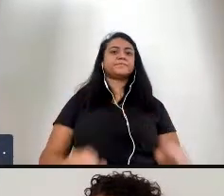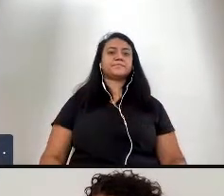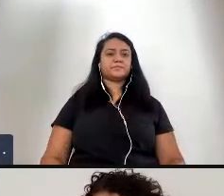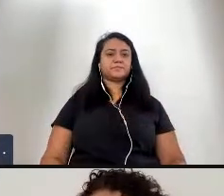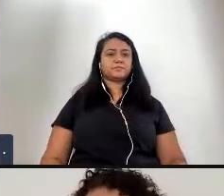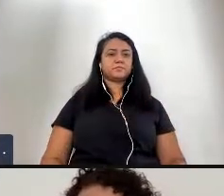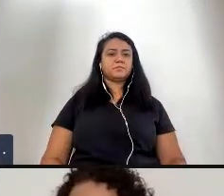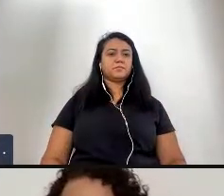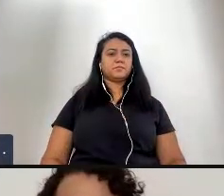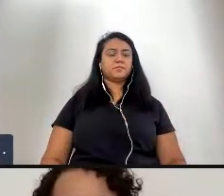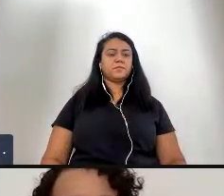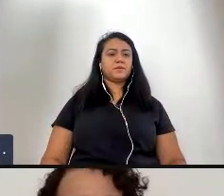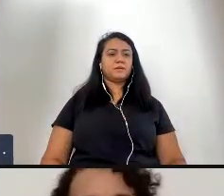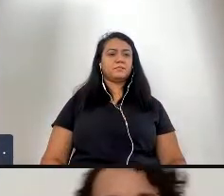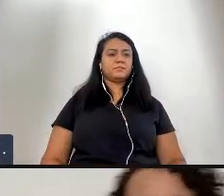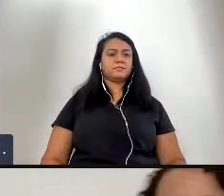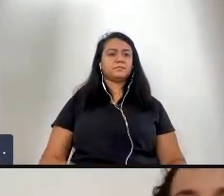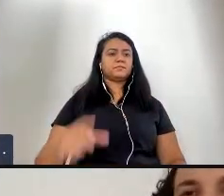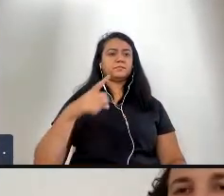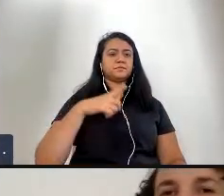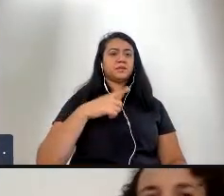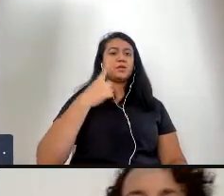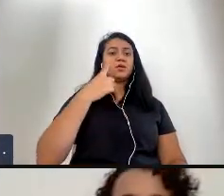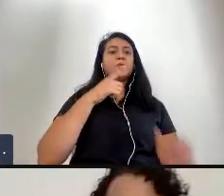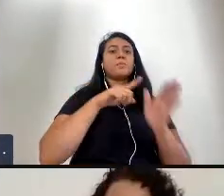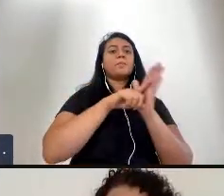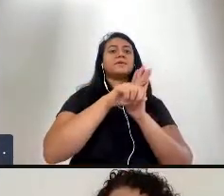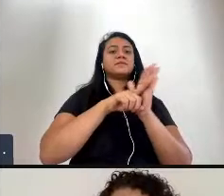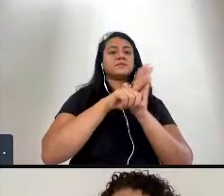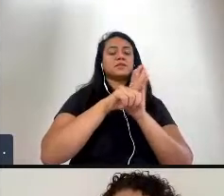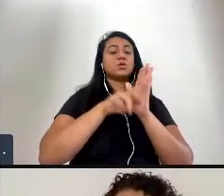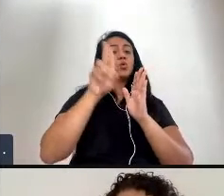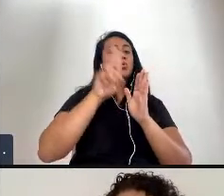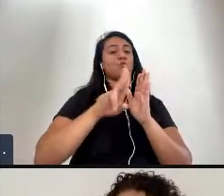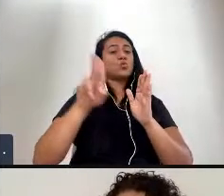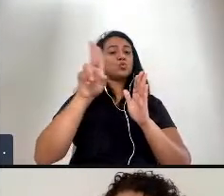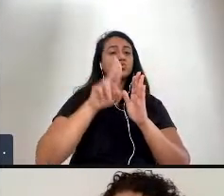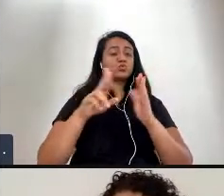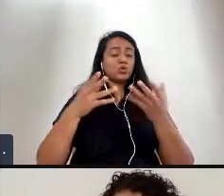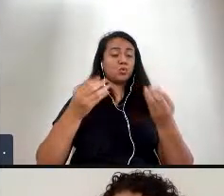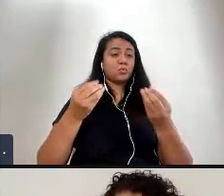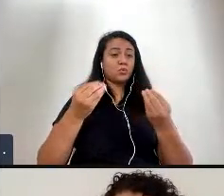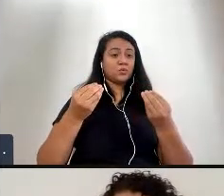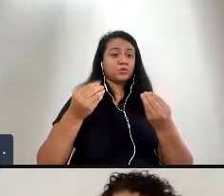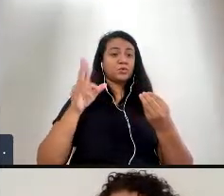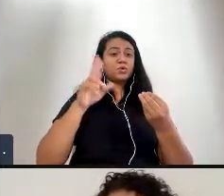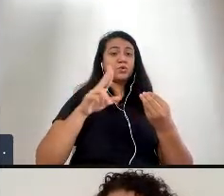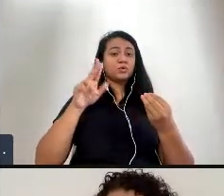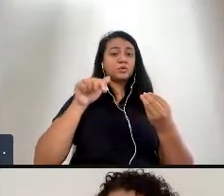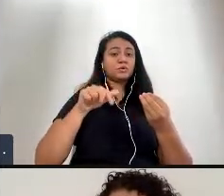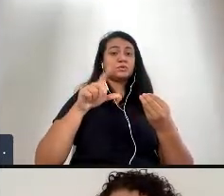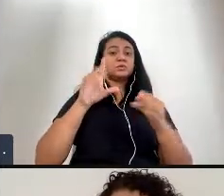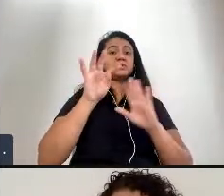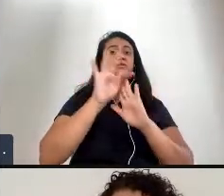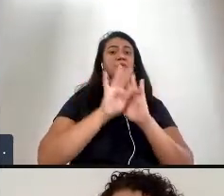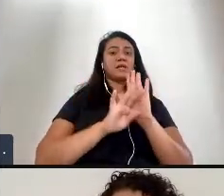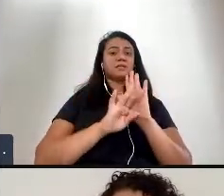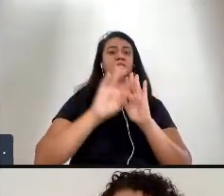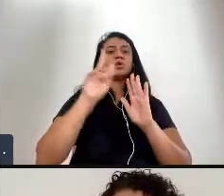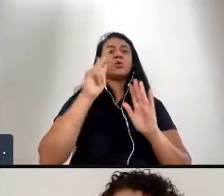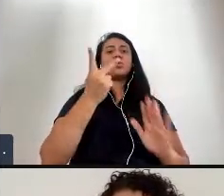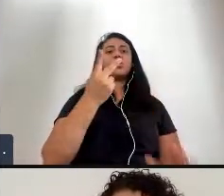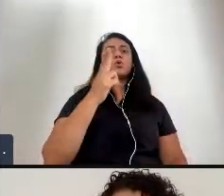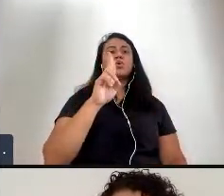existe um pesquisador que eu utilizei muito assim utilizo até hoje nos textos chamado Humberto Maturana vocês devem conhecer